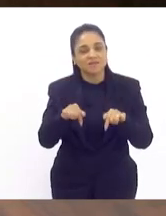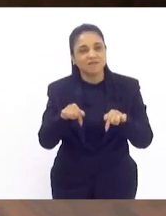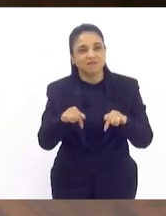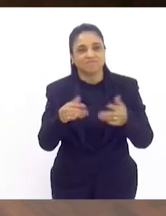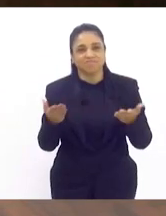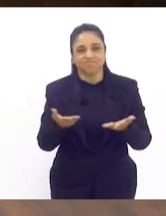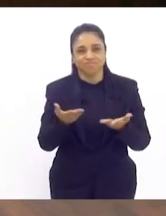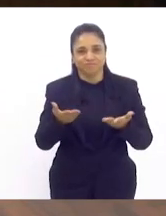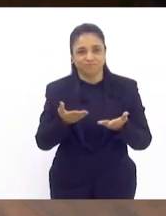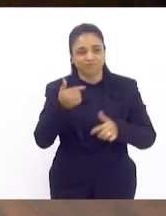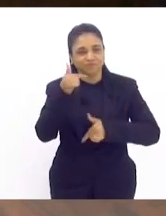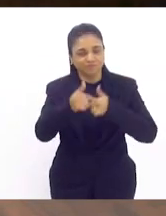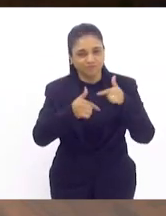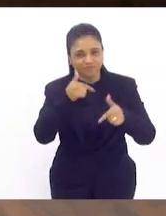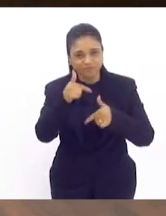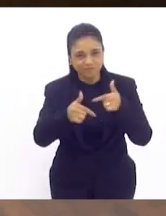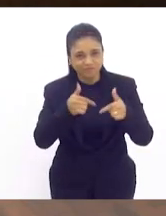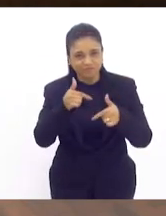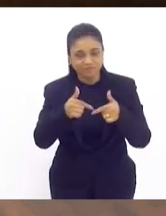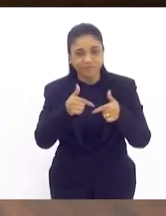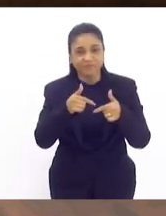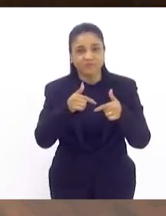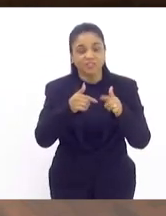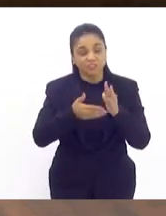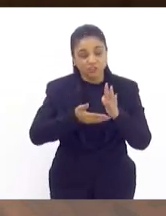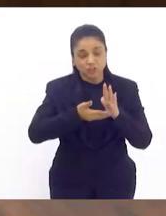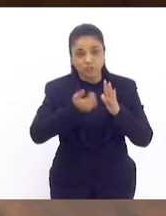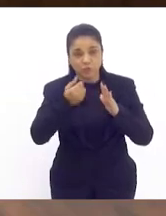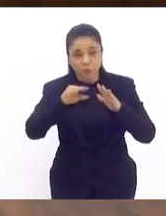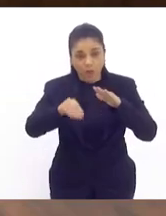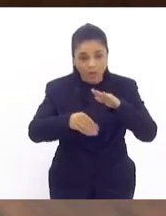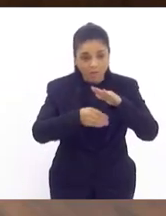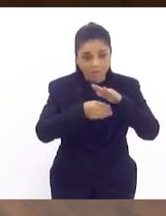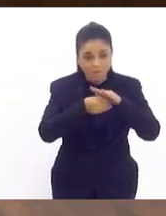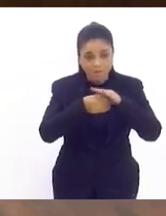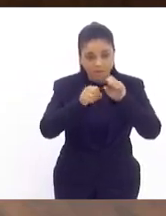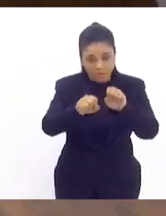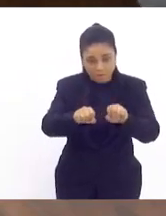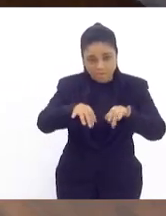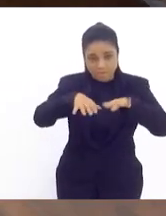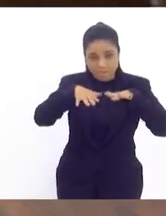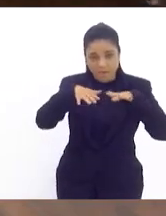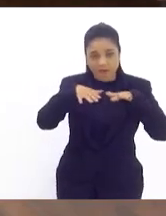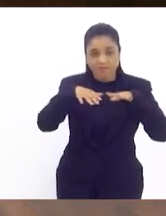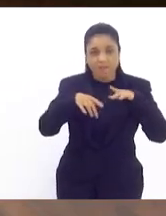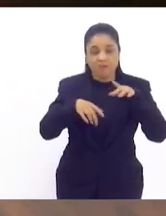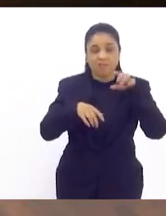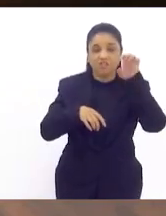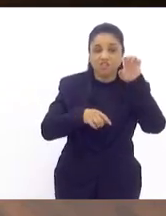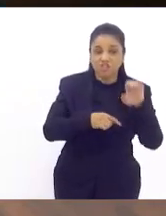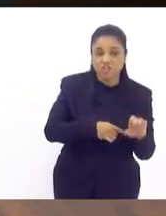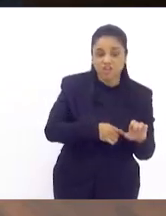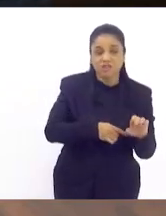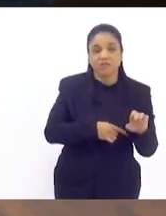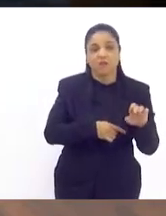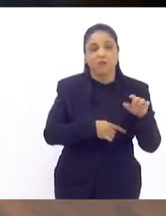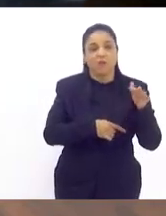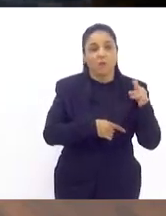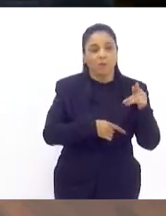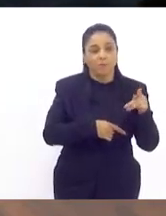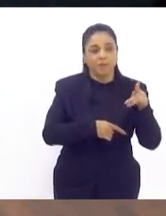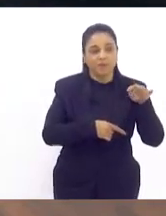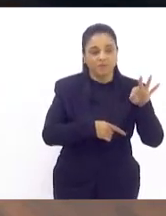porque quem retirou as emendas foi a bancada da esquerda foi o PDT foi o PT foi